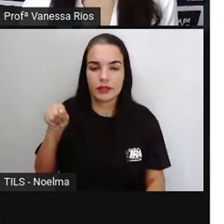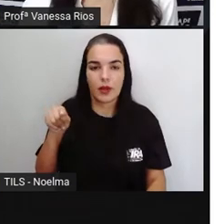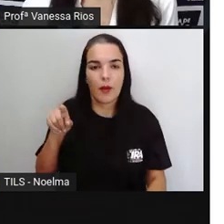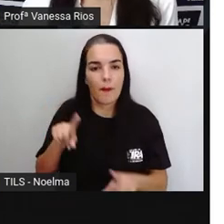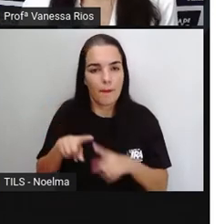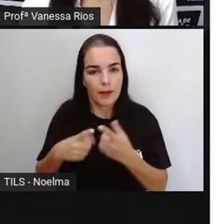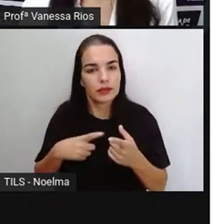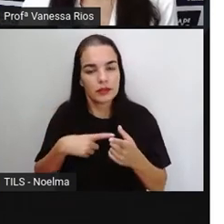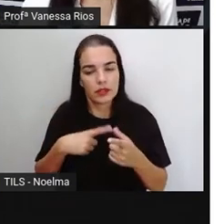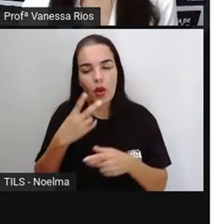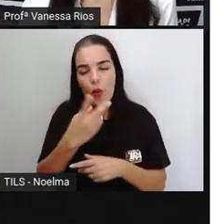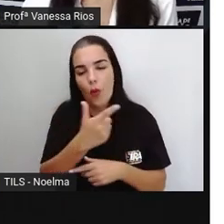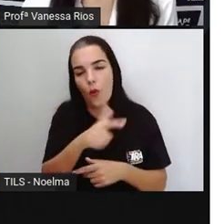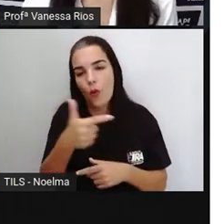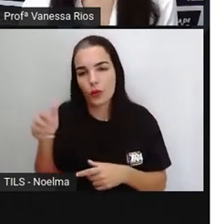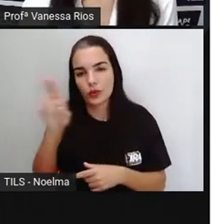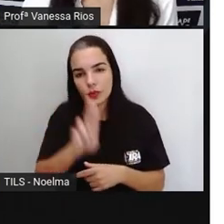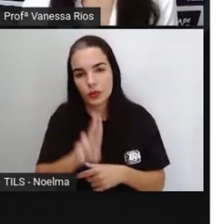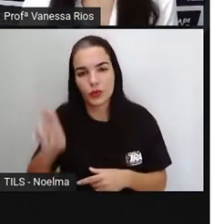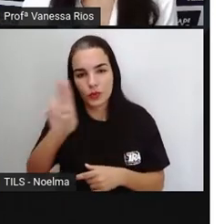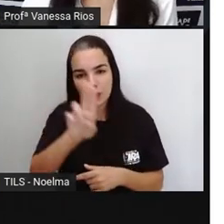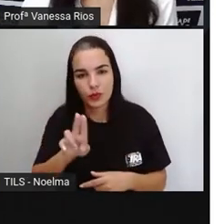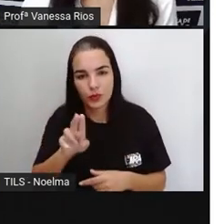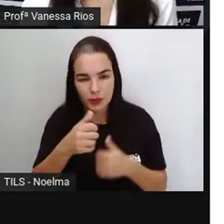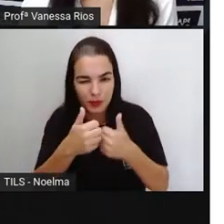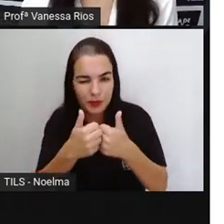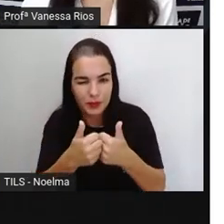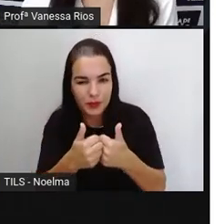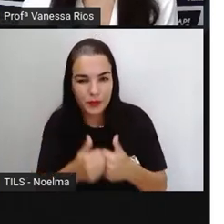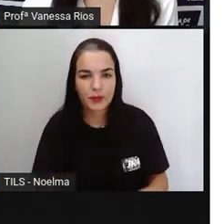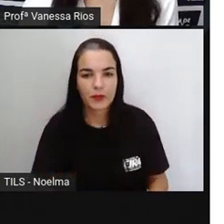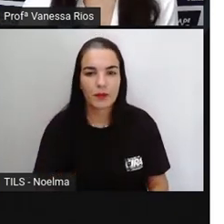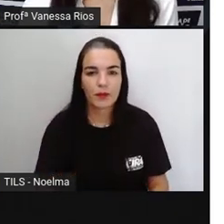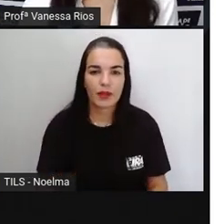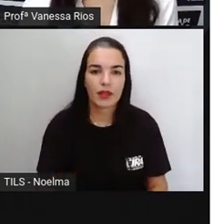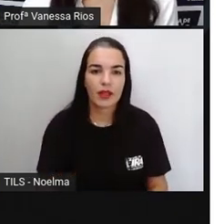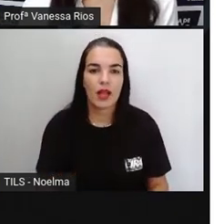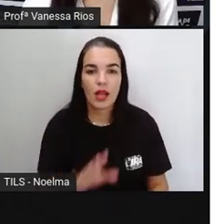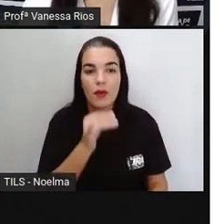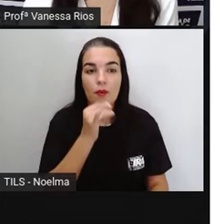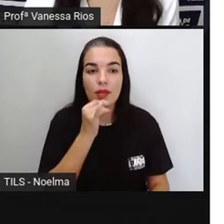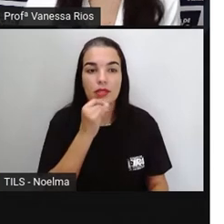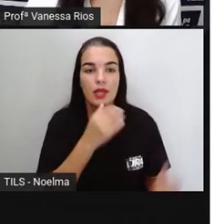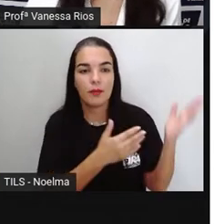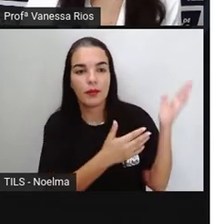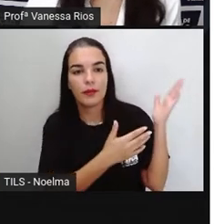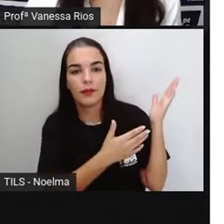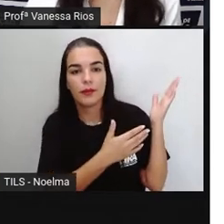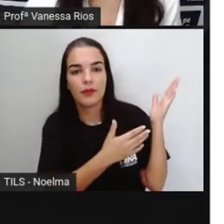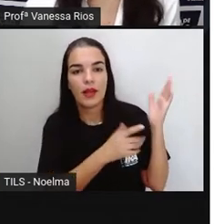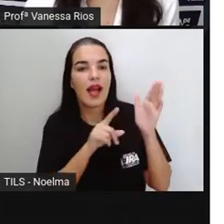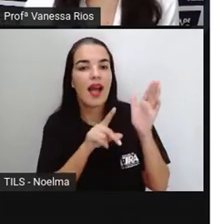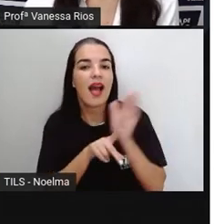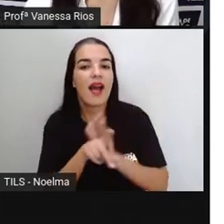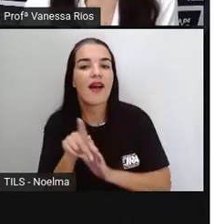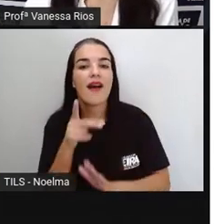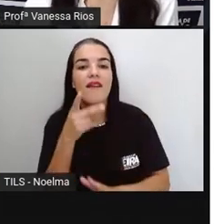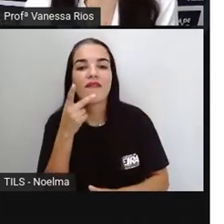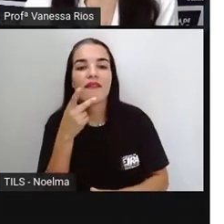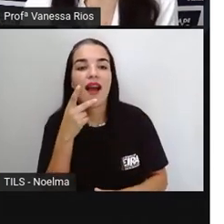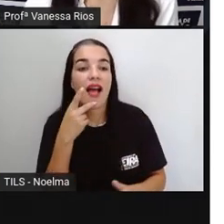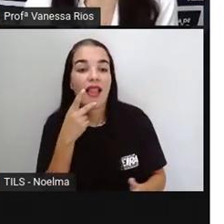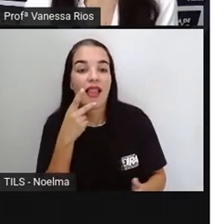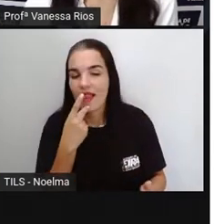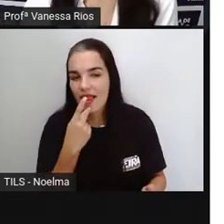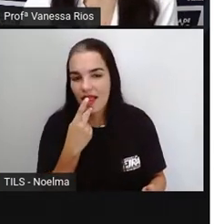tem aí outras utilidades dentro dos textos. O exemplo que está aí está relacionado à utilização do travessão na